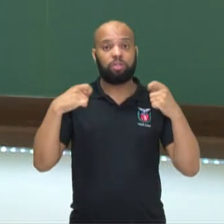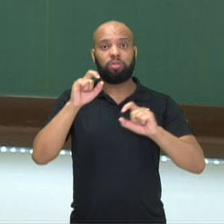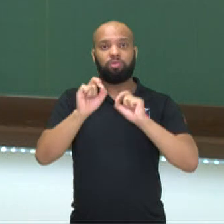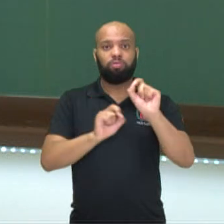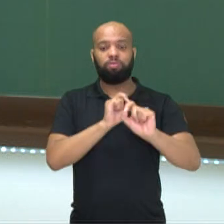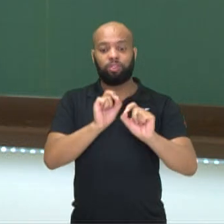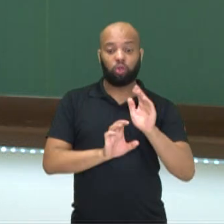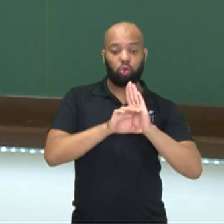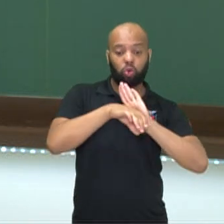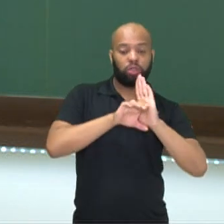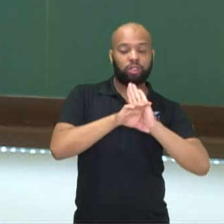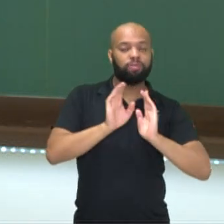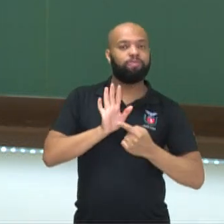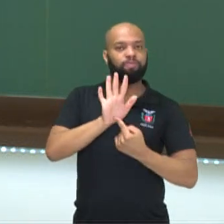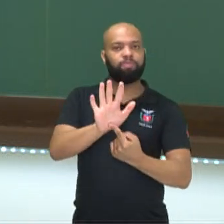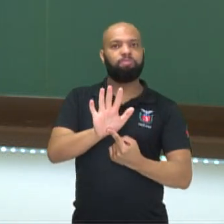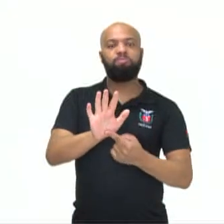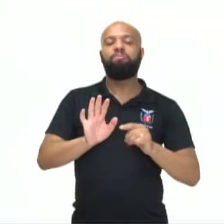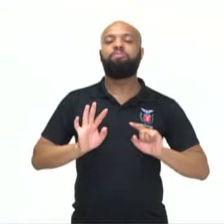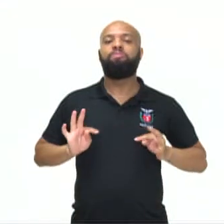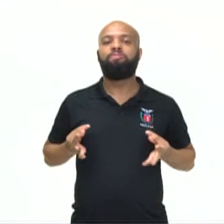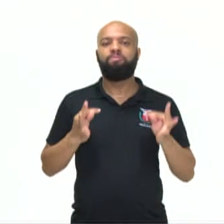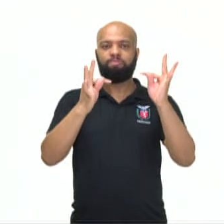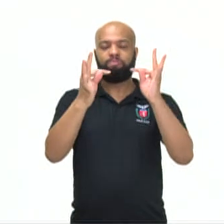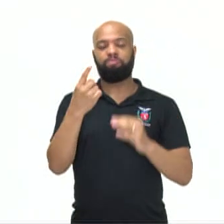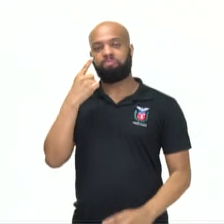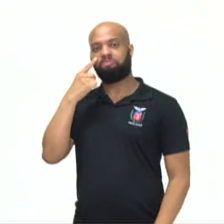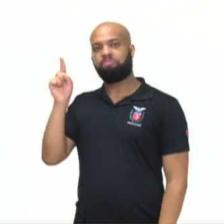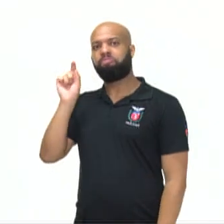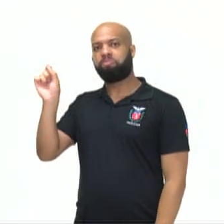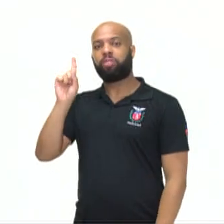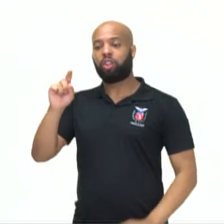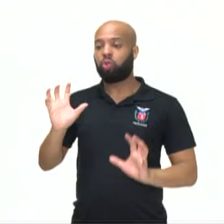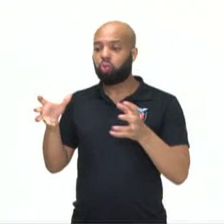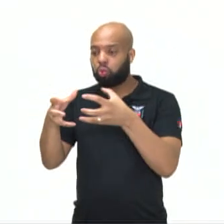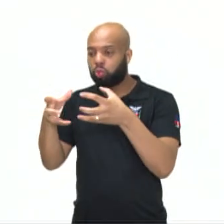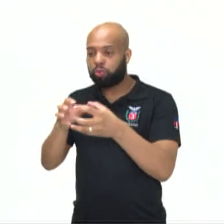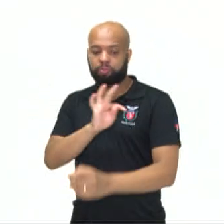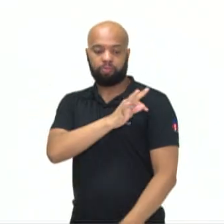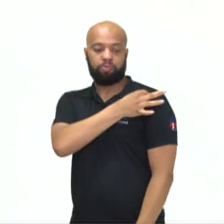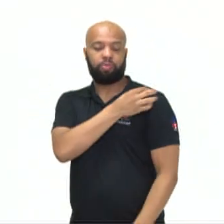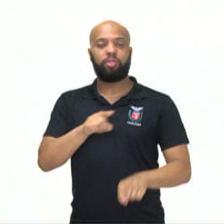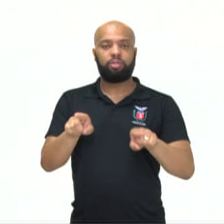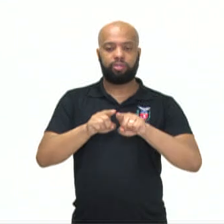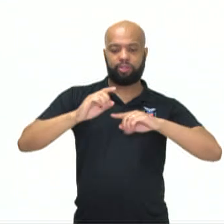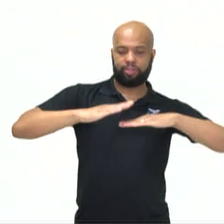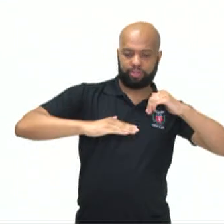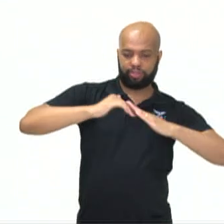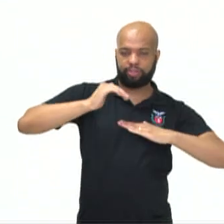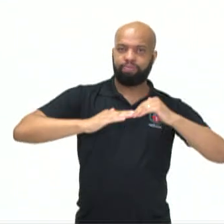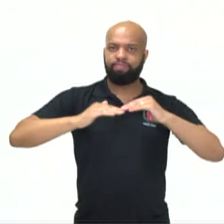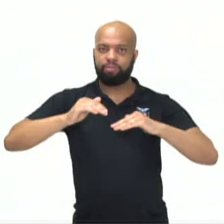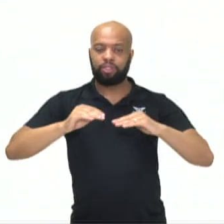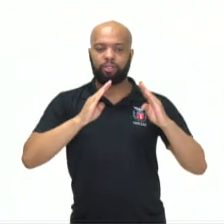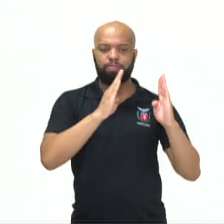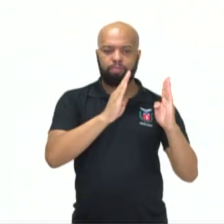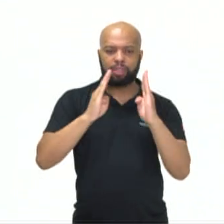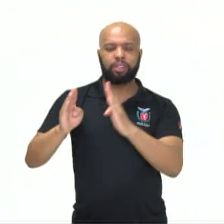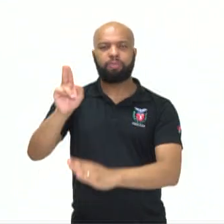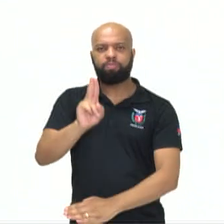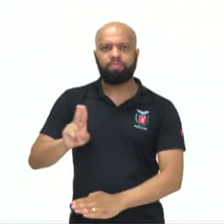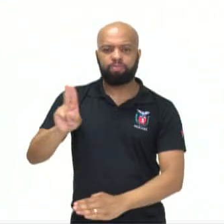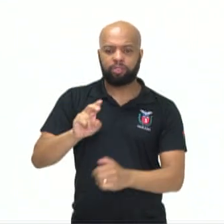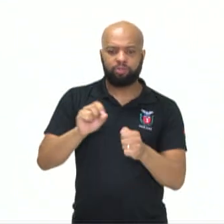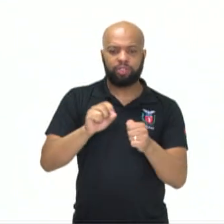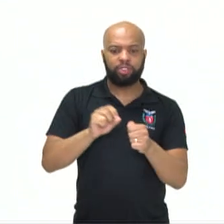o que é tecnologia, que conforme você pode ver aqui na tela, é o conjunto de técnicas e habilidades e métodos e processos usados na